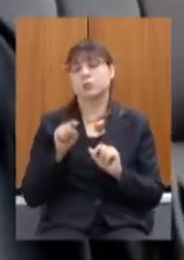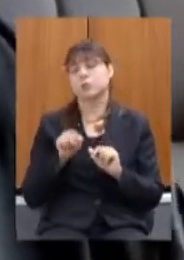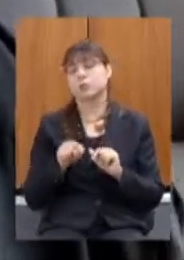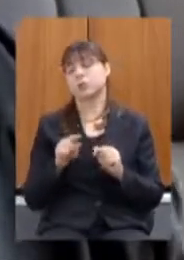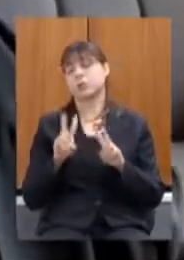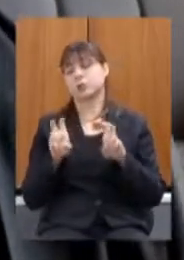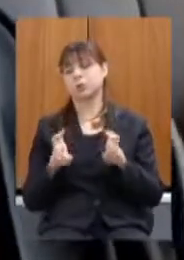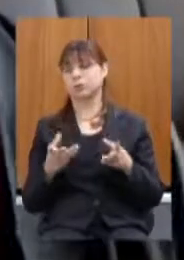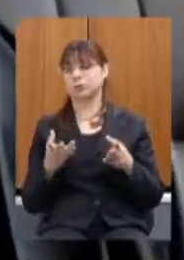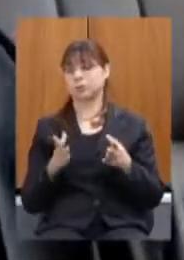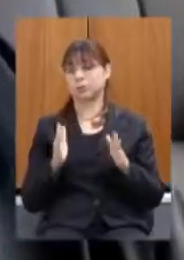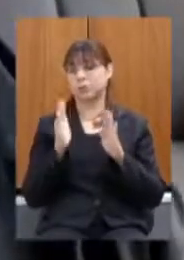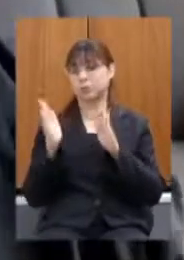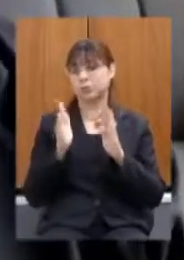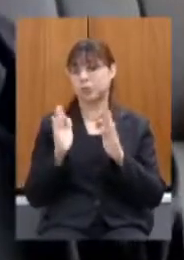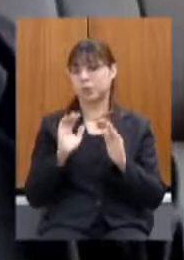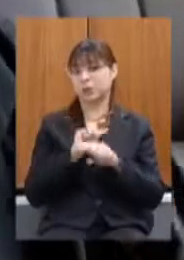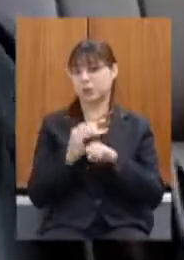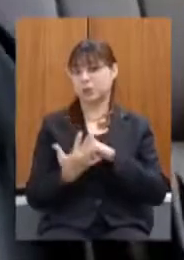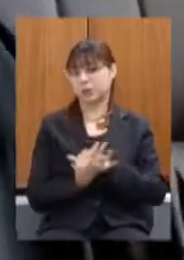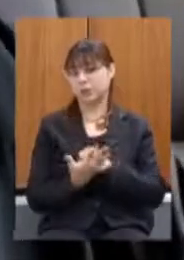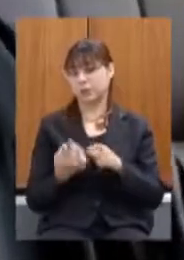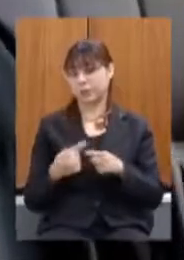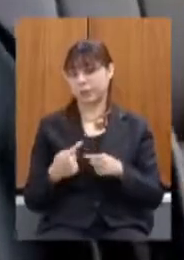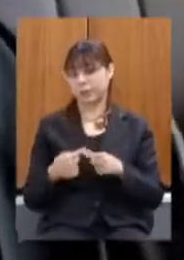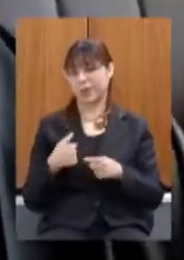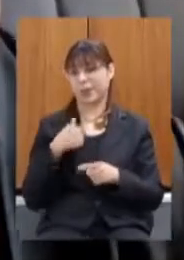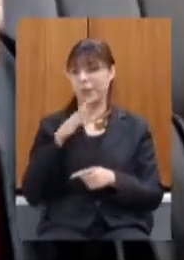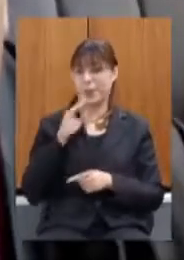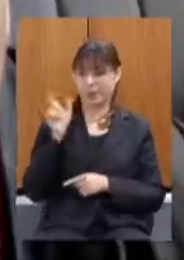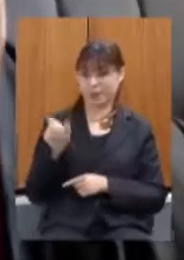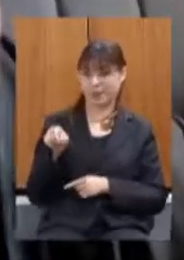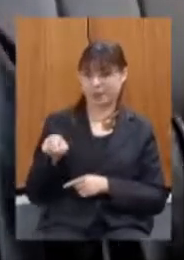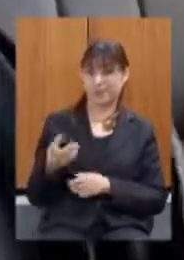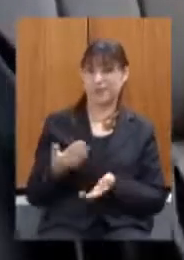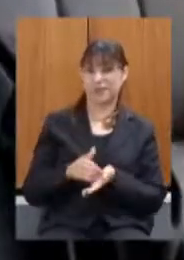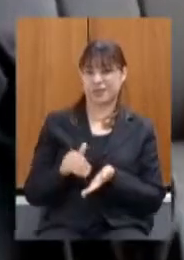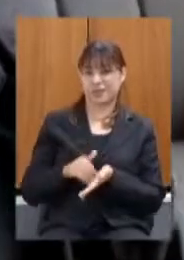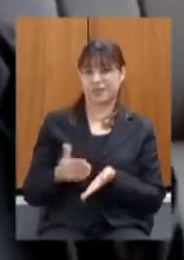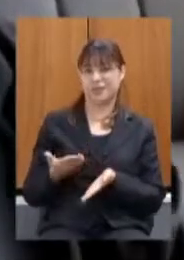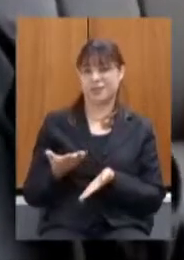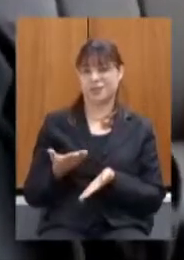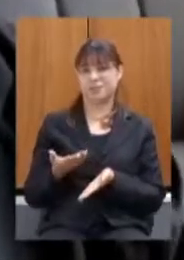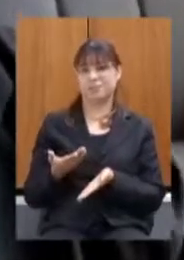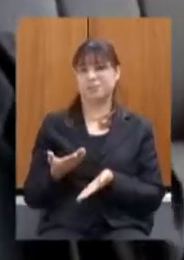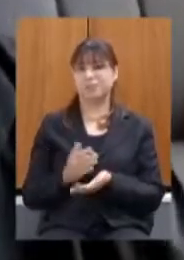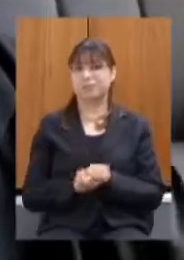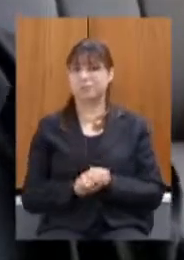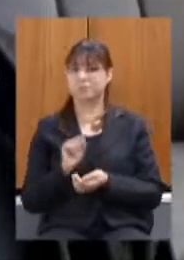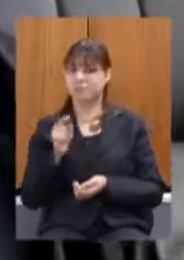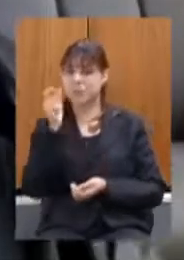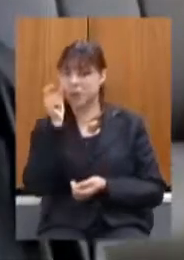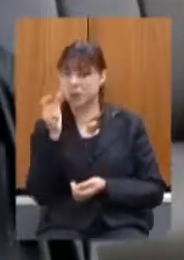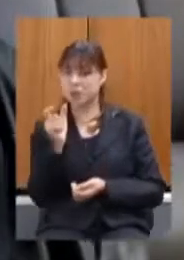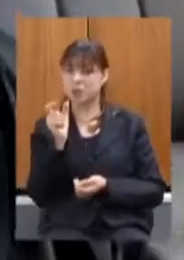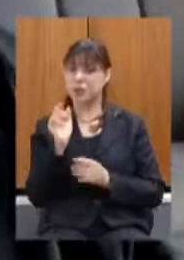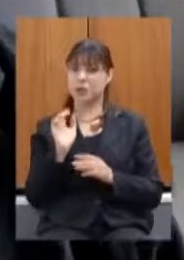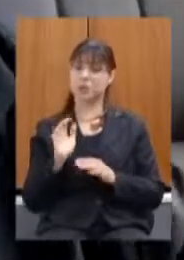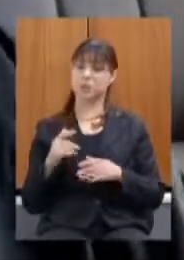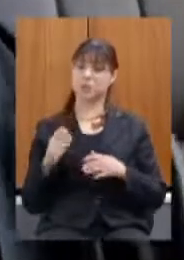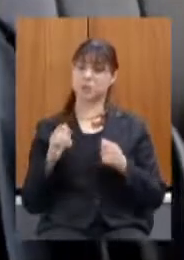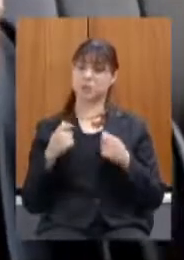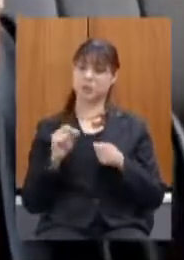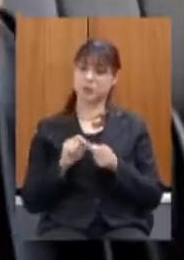o orçamento pelo que eu conheço não sou muito especialista nisso é uma coisa interessante mas é para fazer